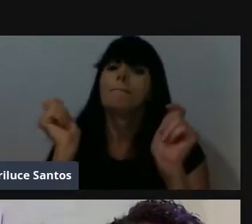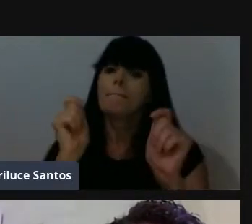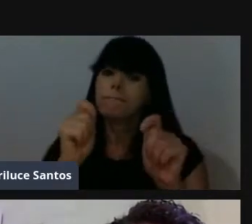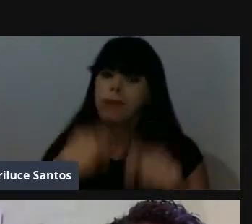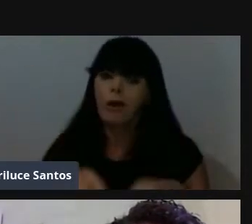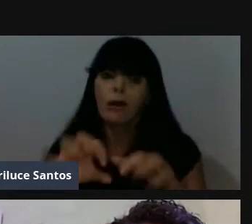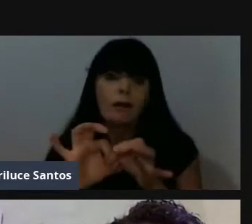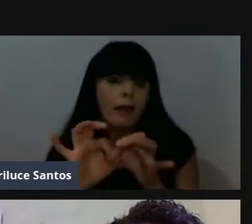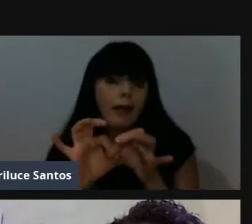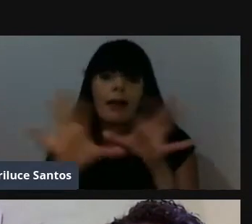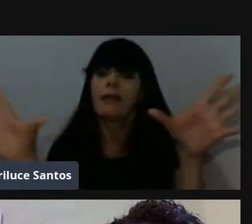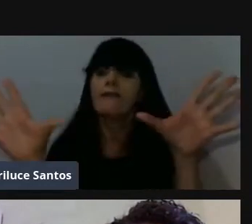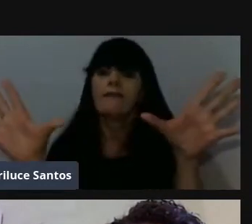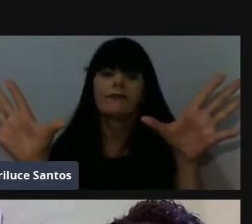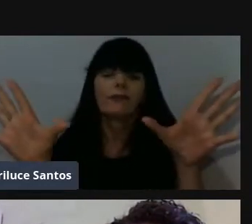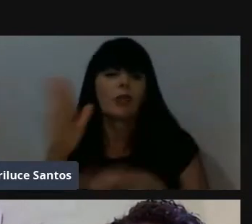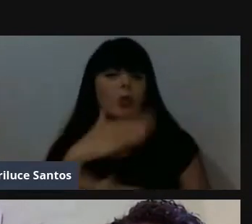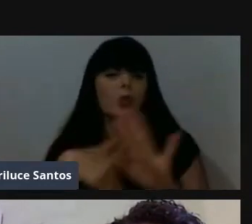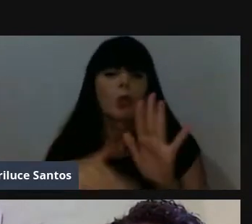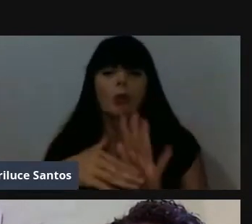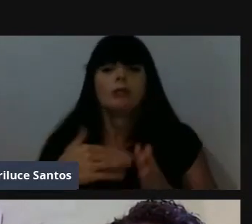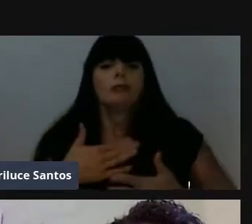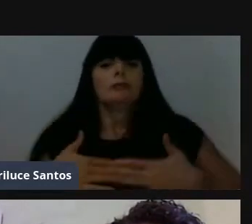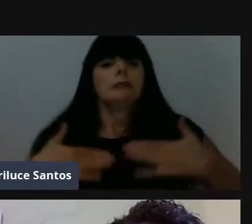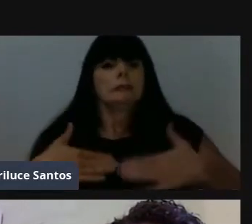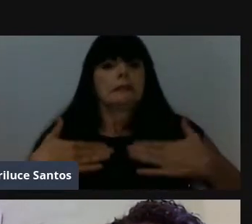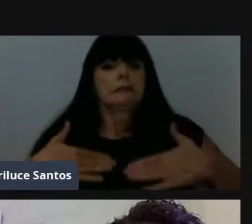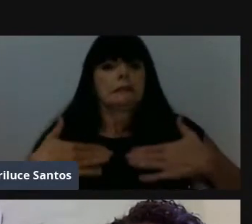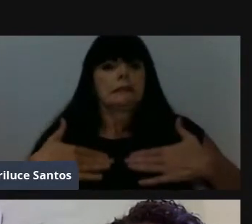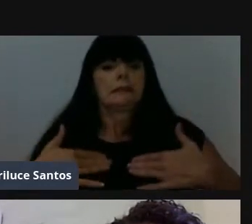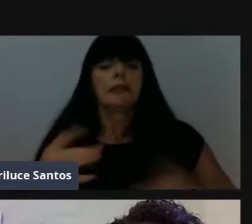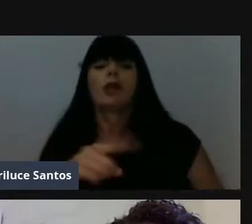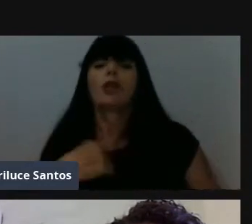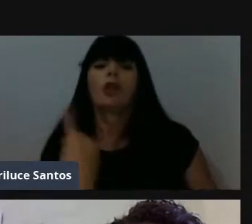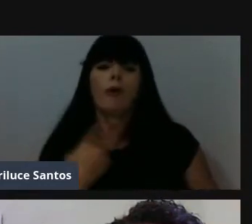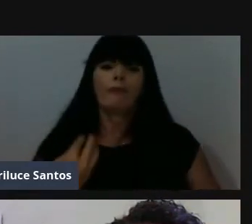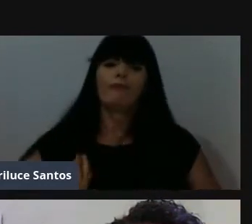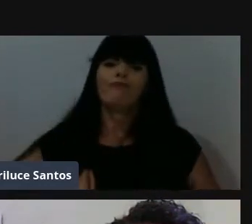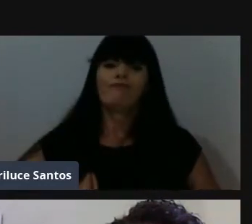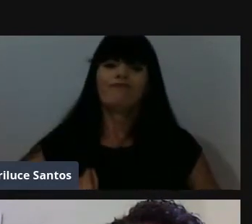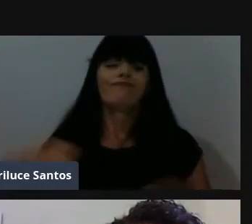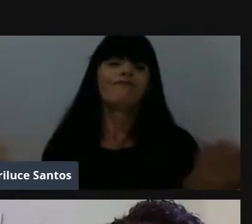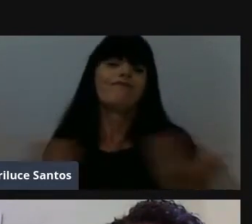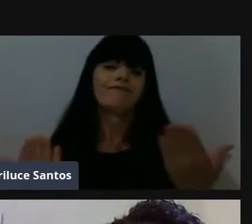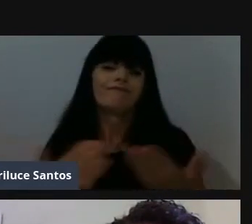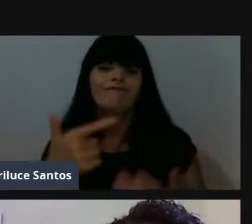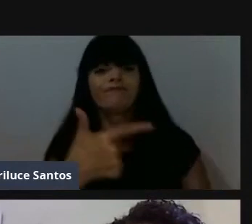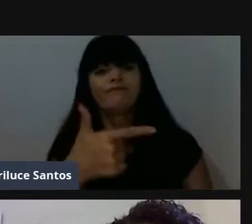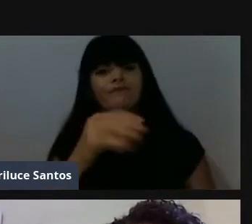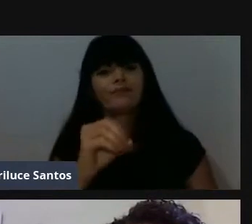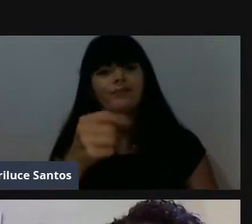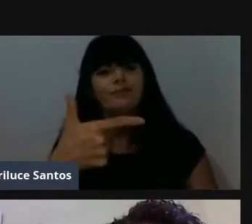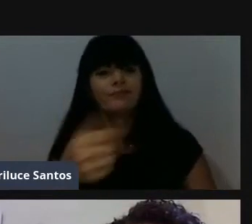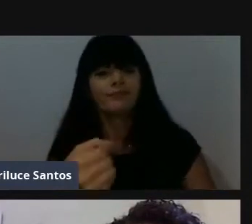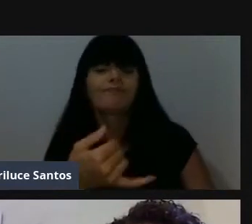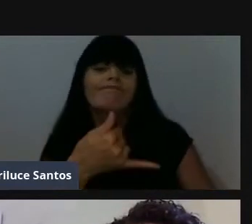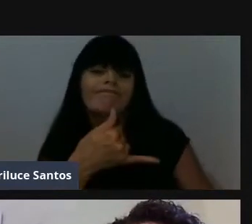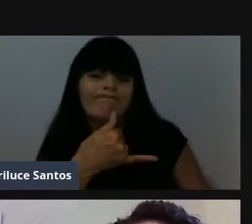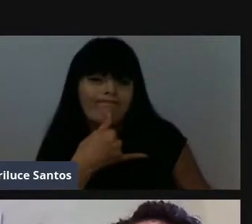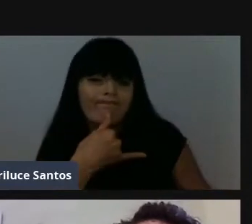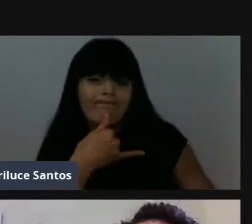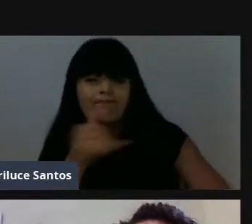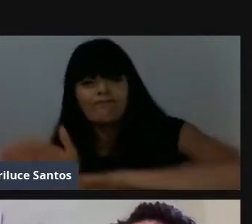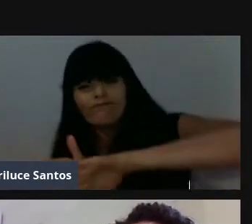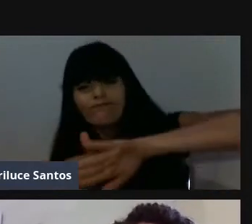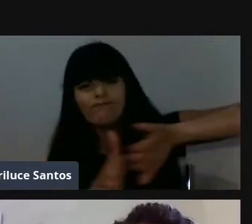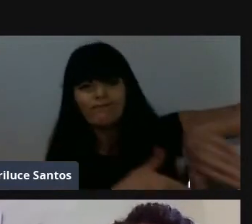livre de todas as ansiedades que nós vivemos agora em 2020, que as tristezas sejam